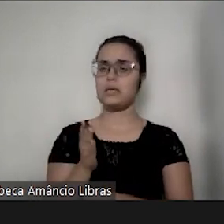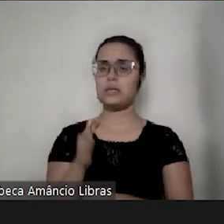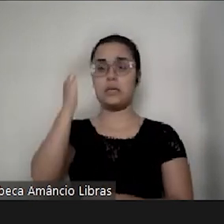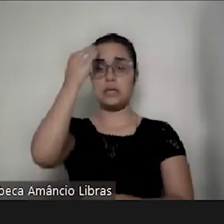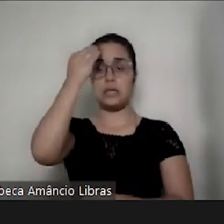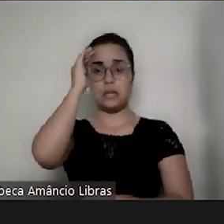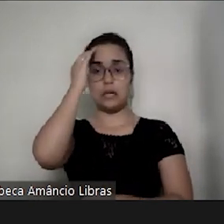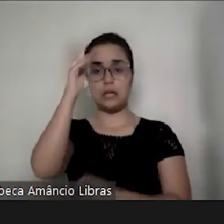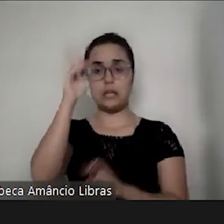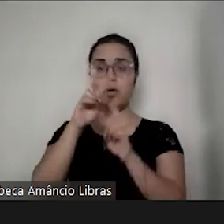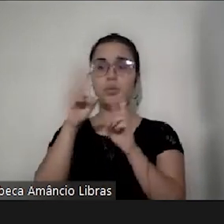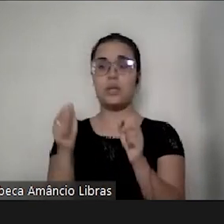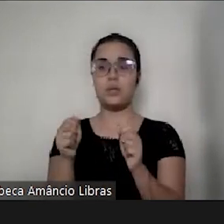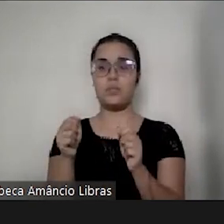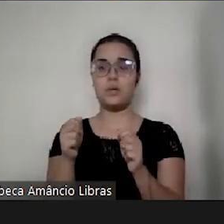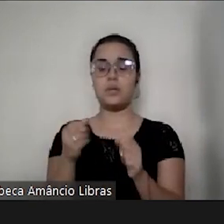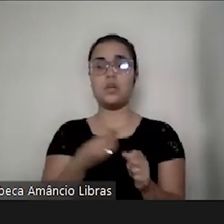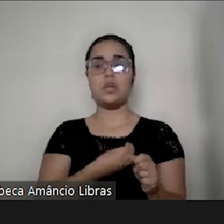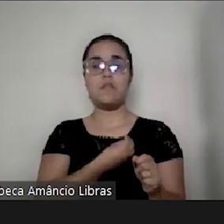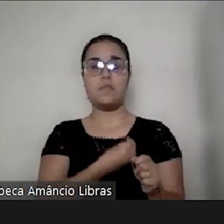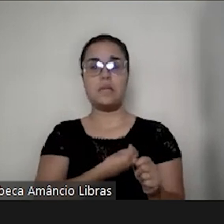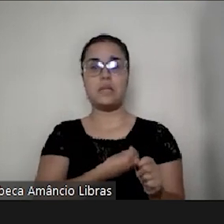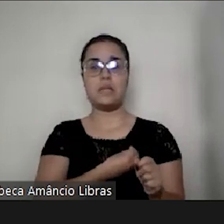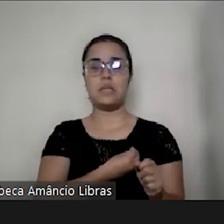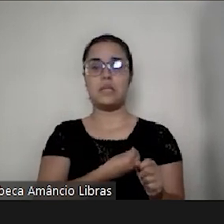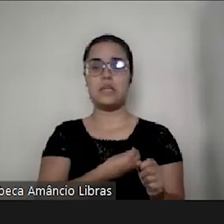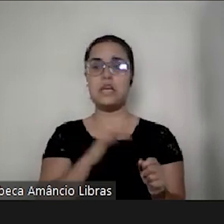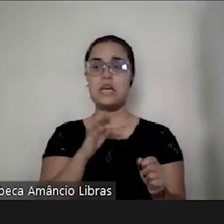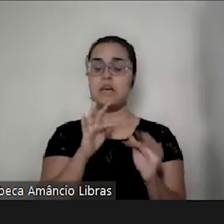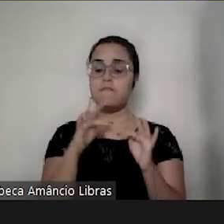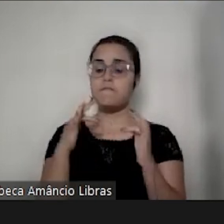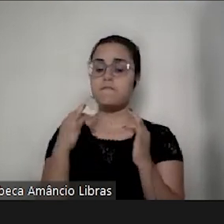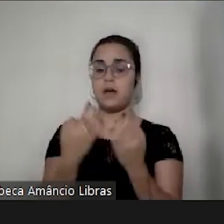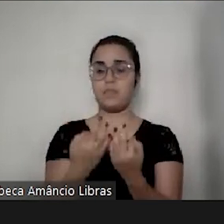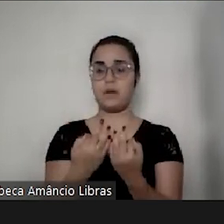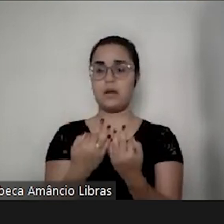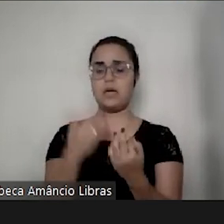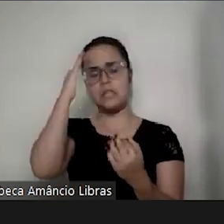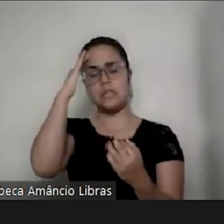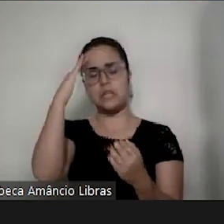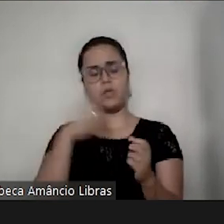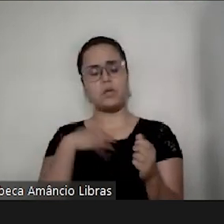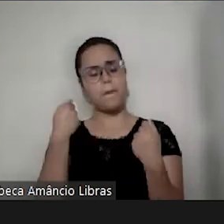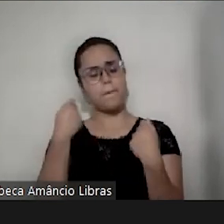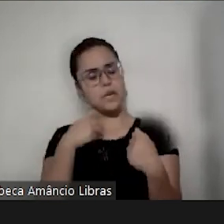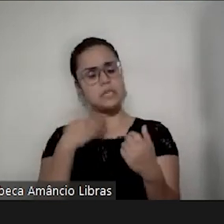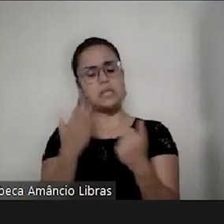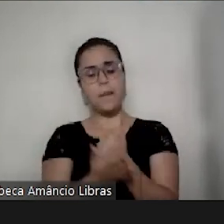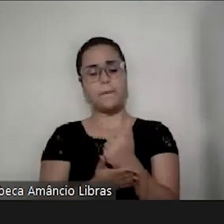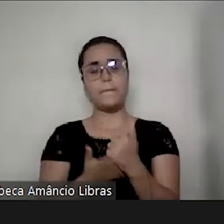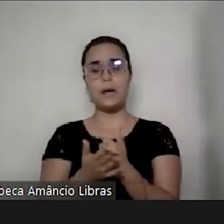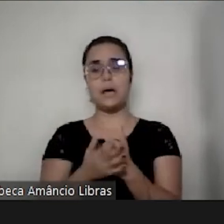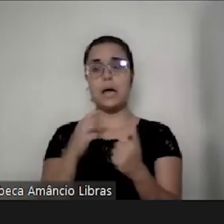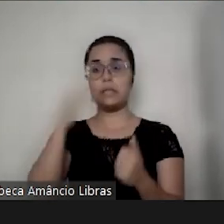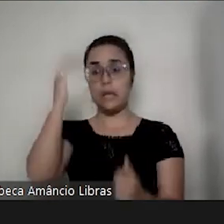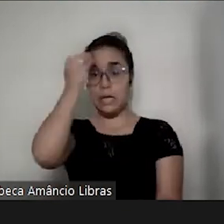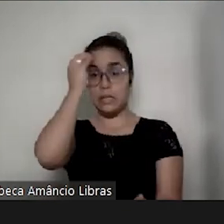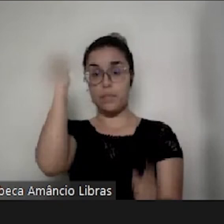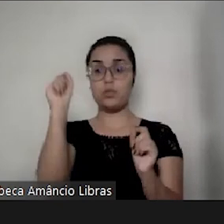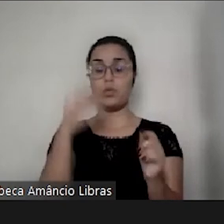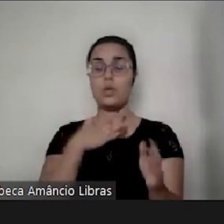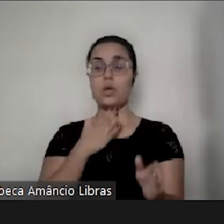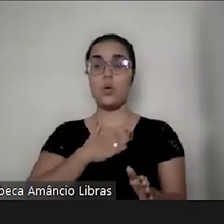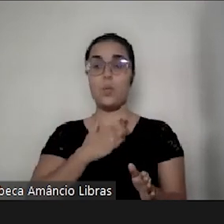sobre a relação com os nossos filhos, entender sobre as necessidades básicas, é ter consciência do meu